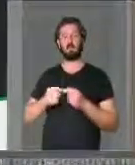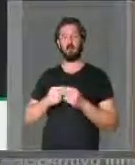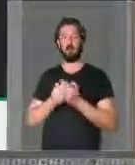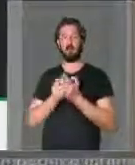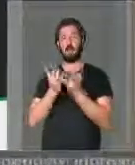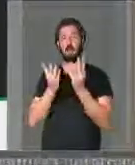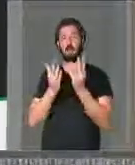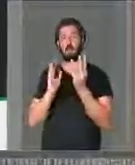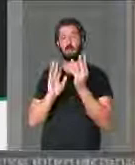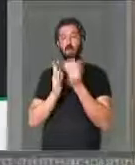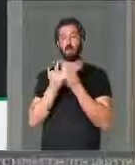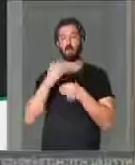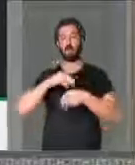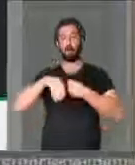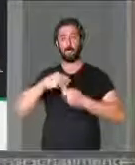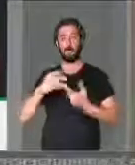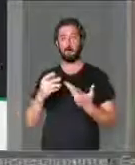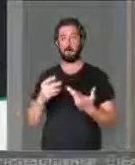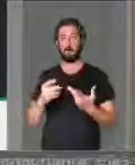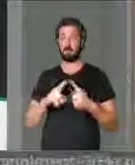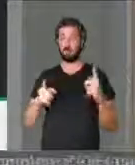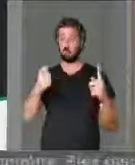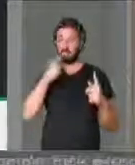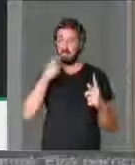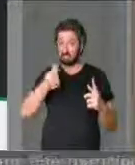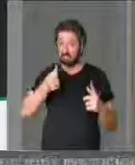e sinais trocados. Mas na sexta-feira...